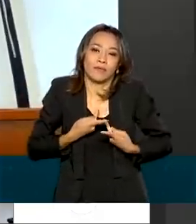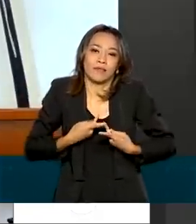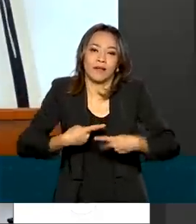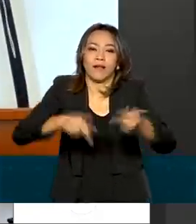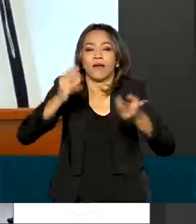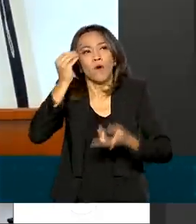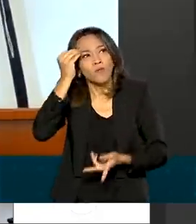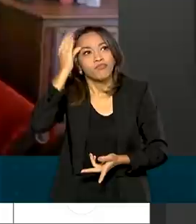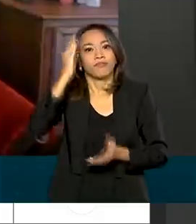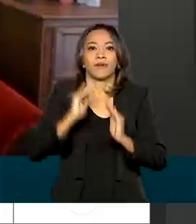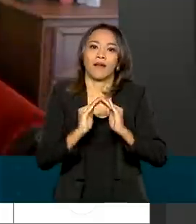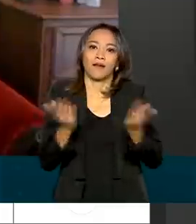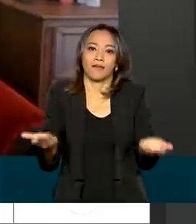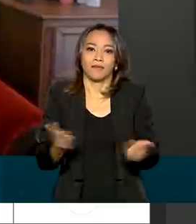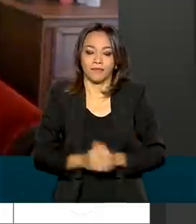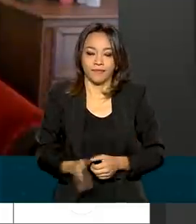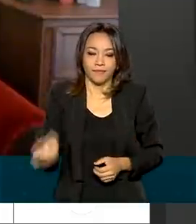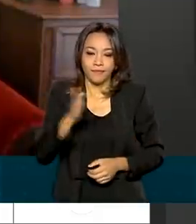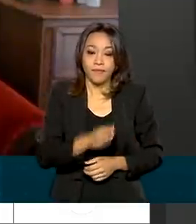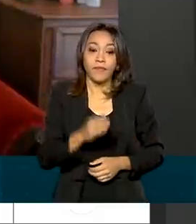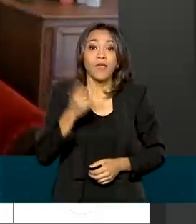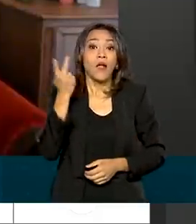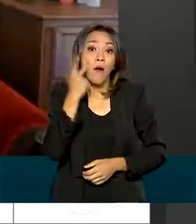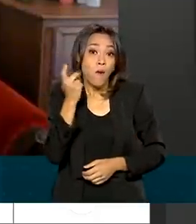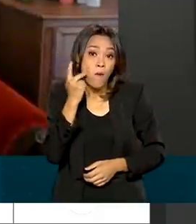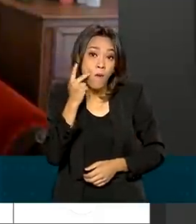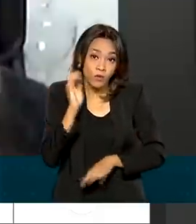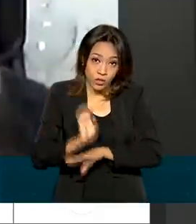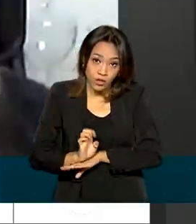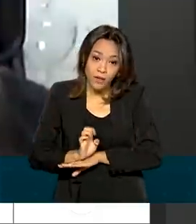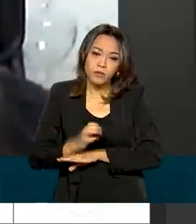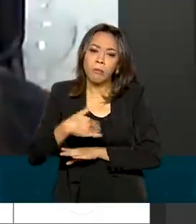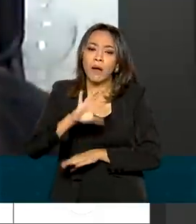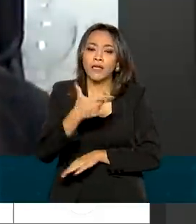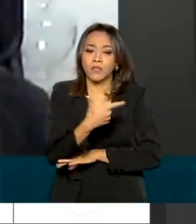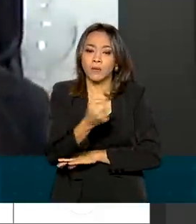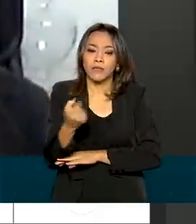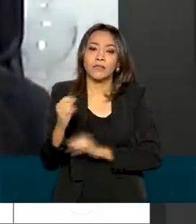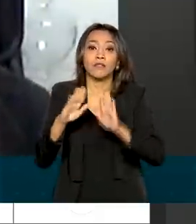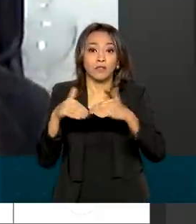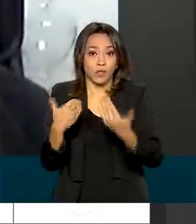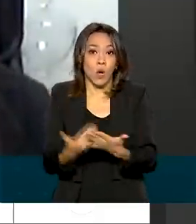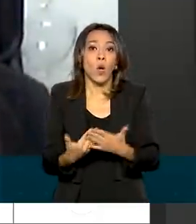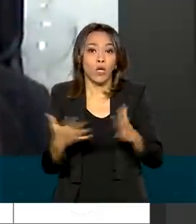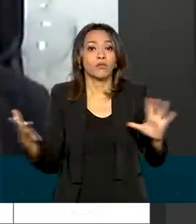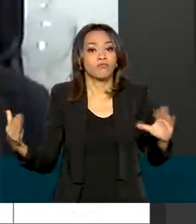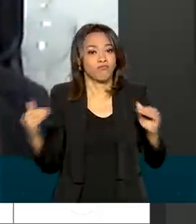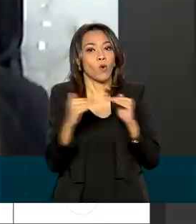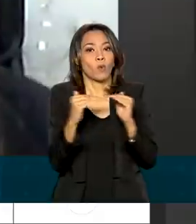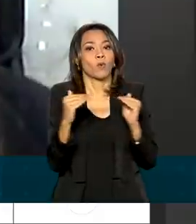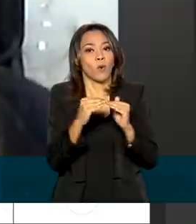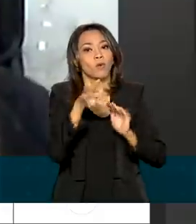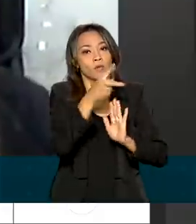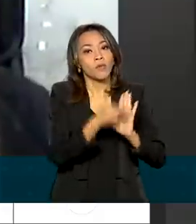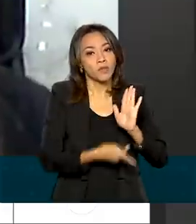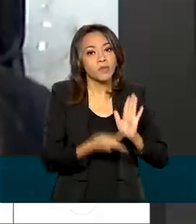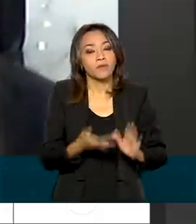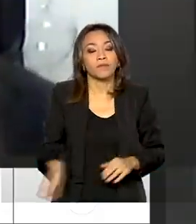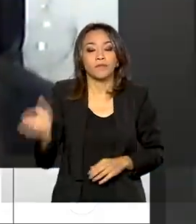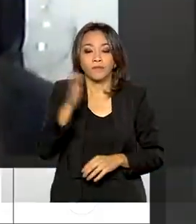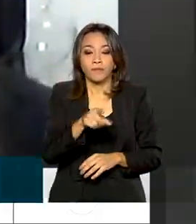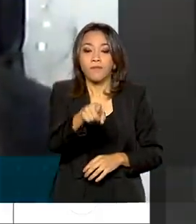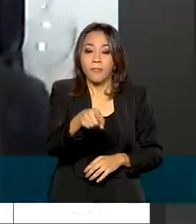e que vive no dia a dia. Só no Ceará, mais de 200 escolas aderiram ao projeto. Ele desenvolveu nos